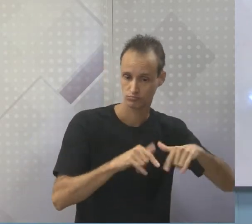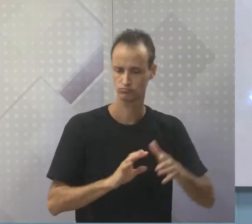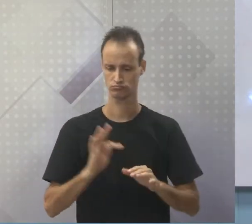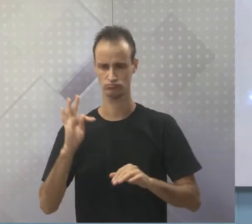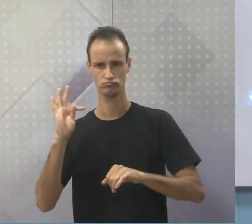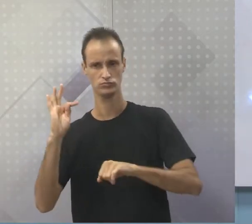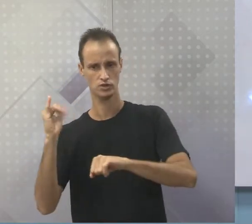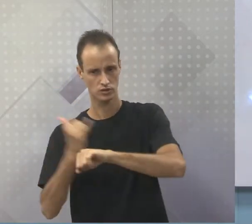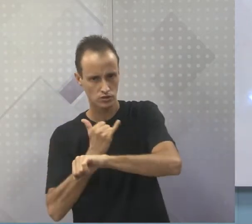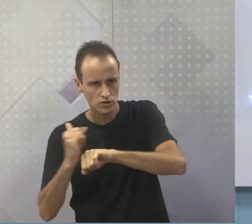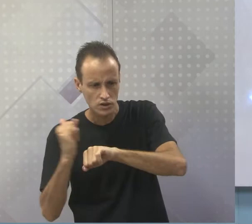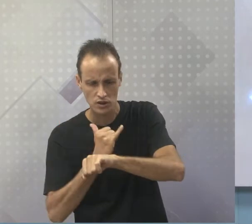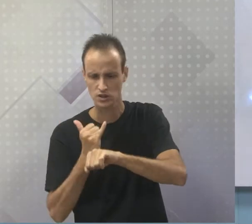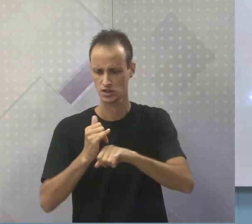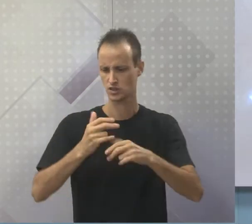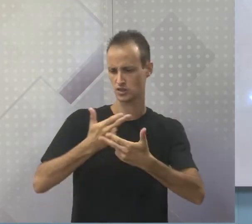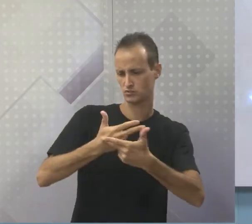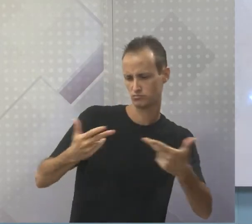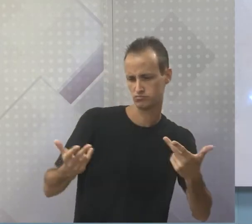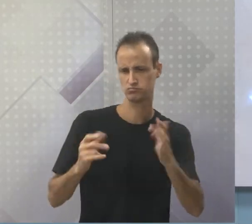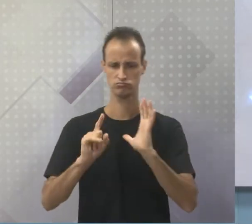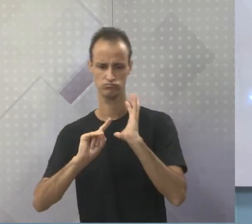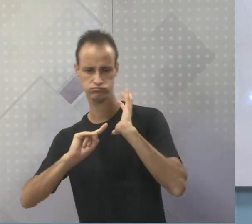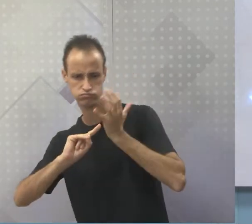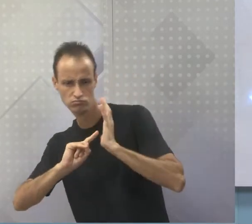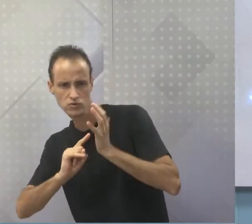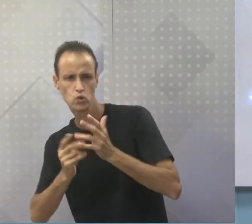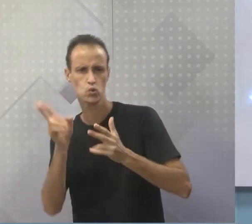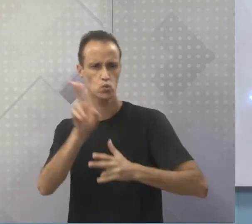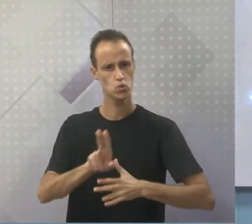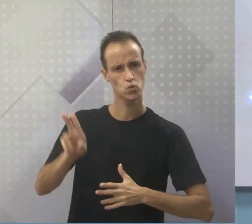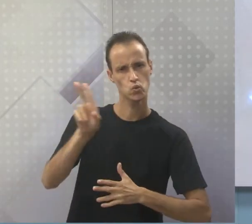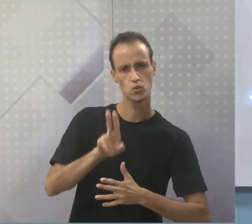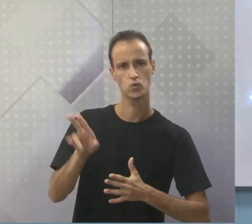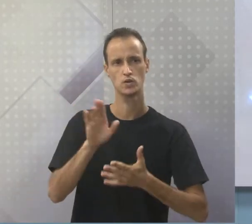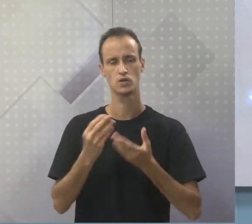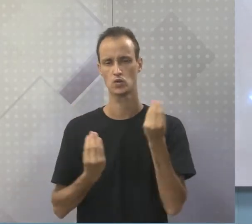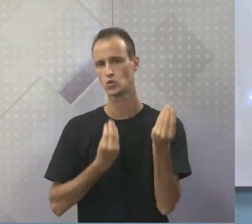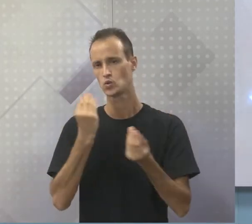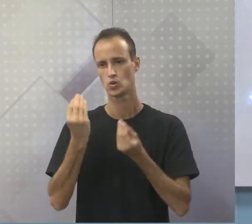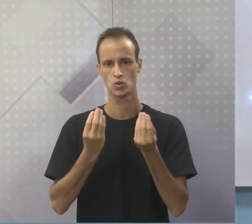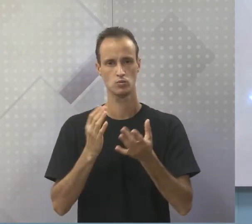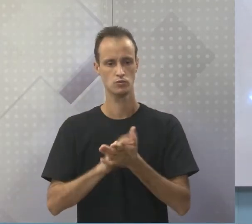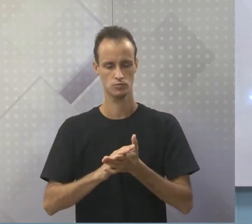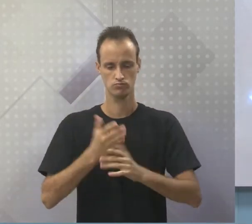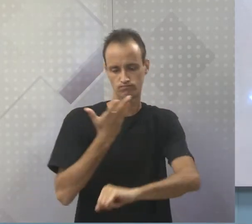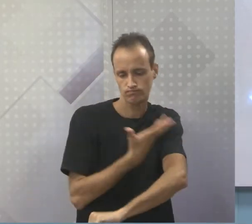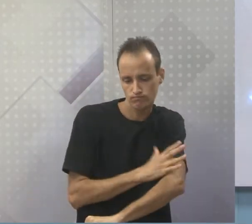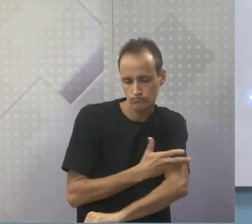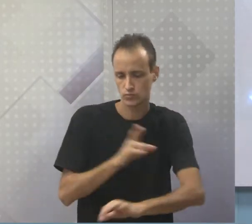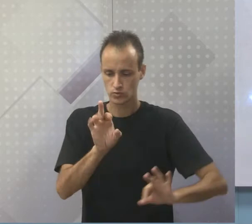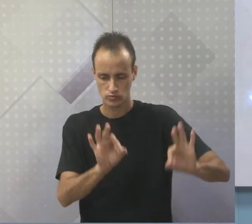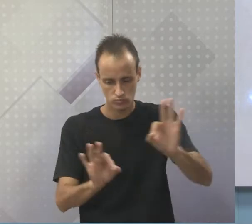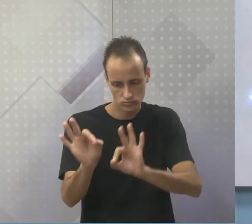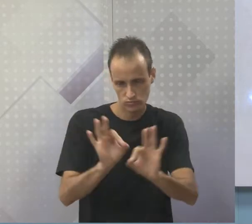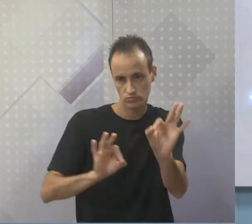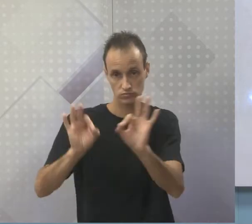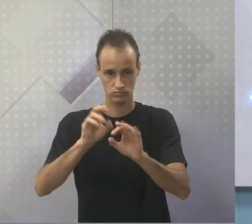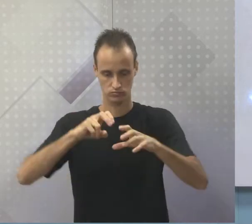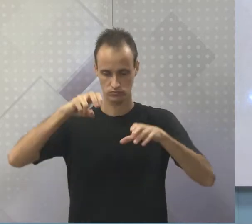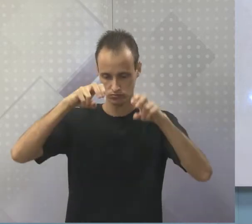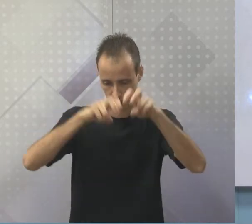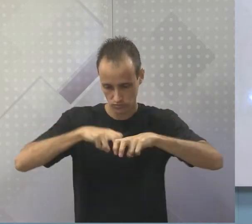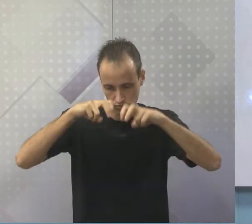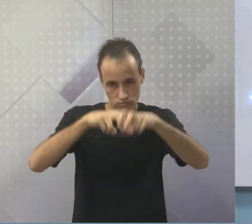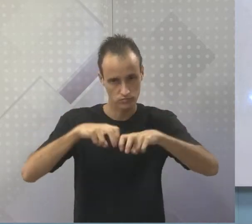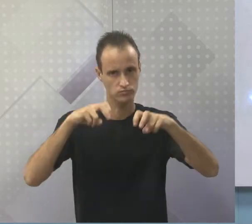técnicas, de instrumentos, de maquinários. Toda essa questão aí de como é praticada essa produção. Então, essa diferença a gente